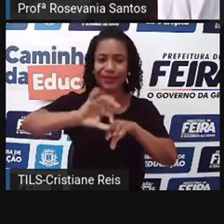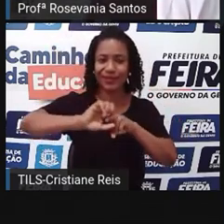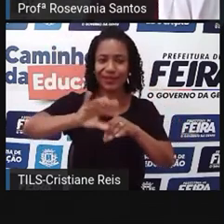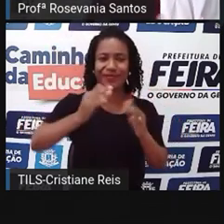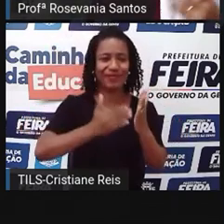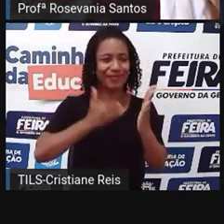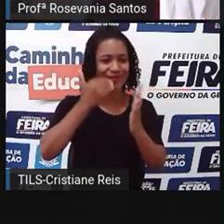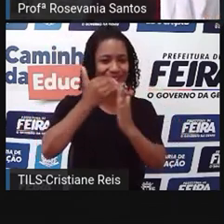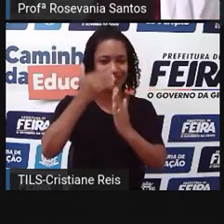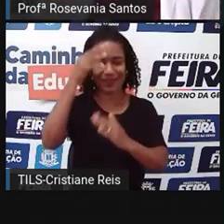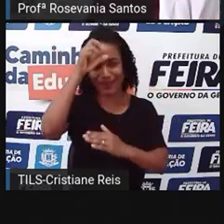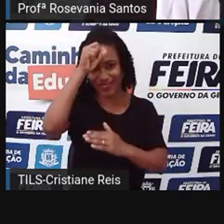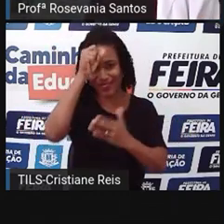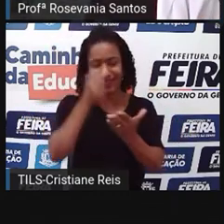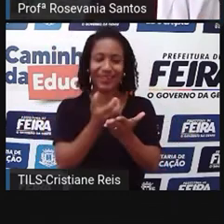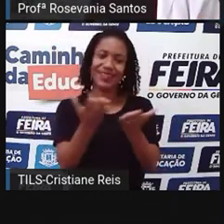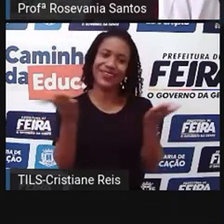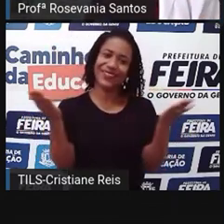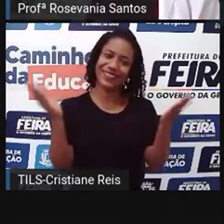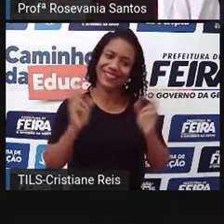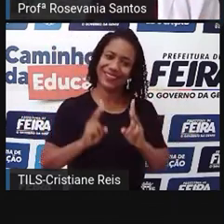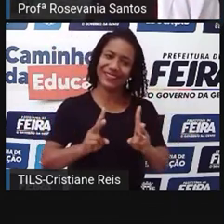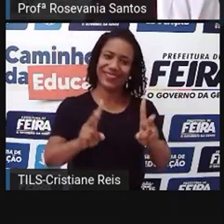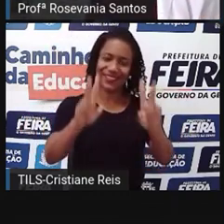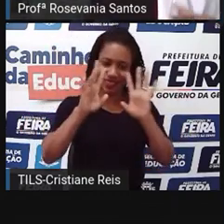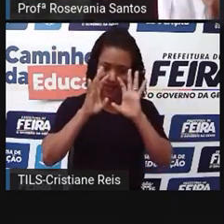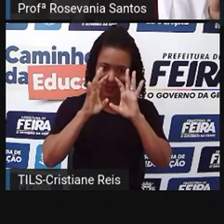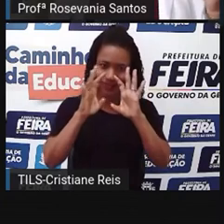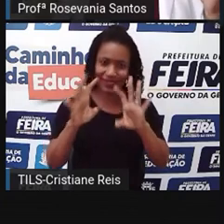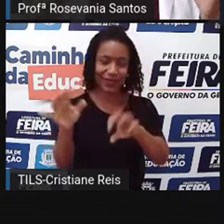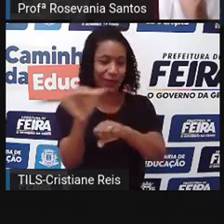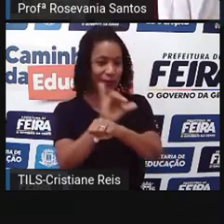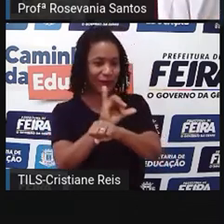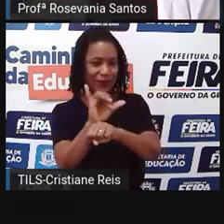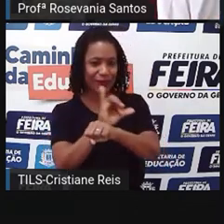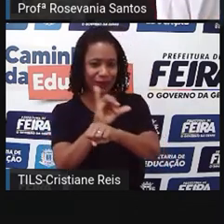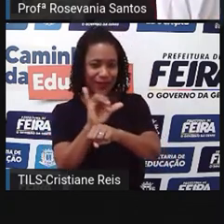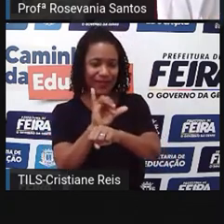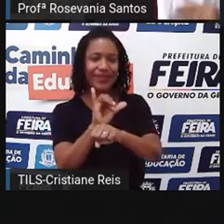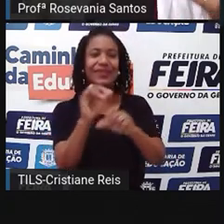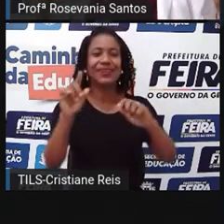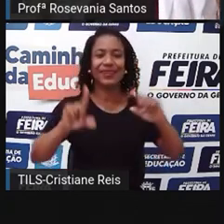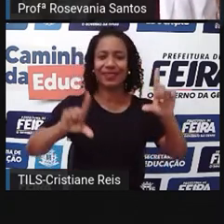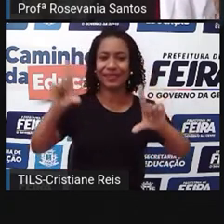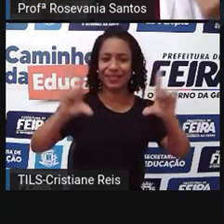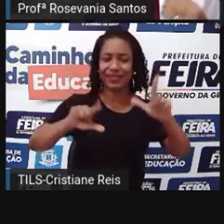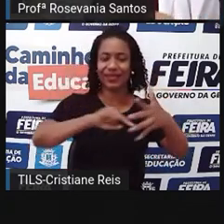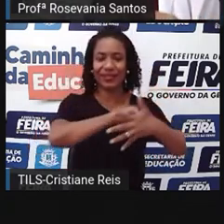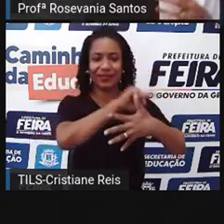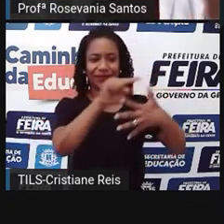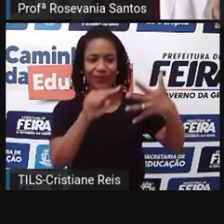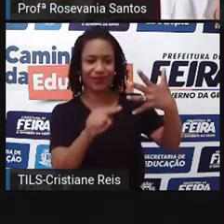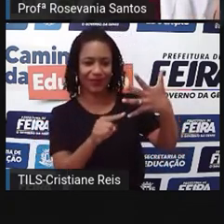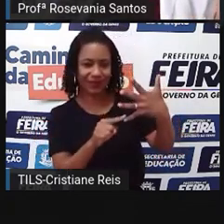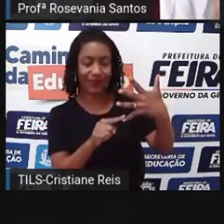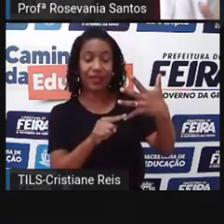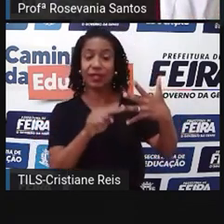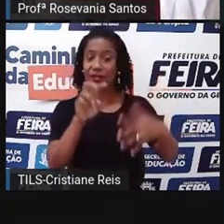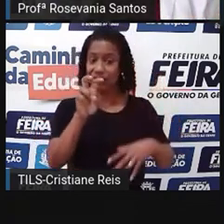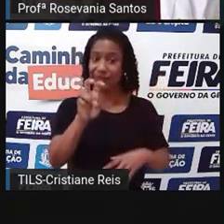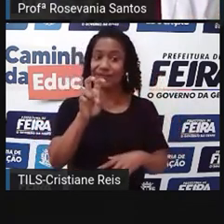aulas. Espero que vocês continuem assistindo nessas aulas do canal. Então, essas cinco regiões, elas foram divididas,